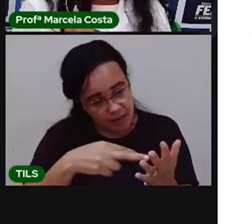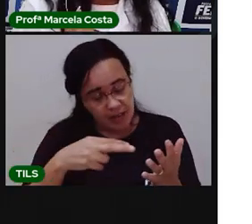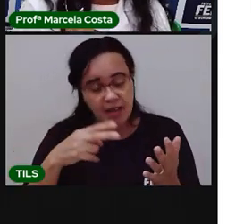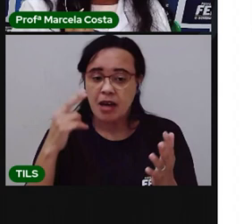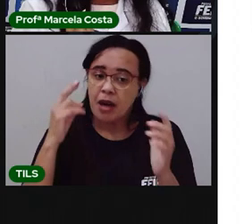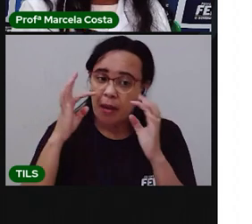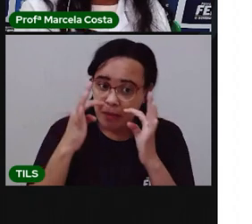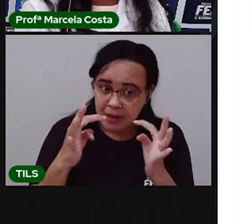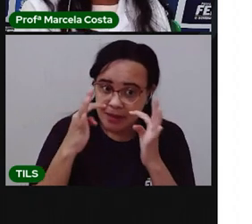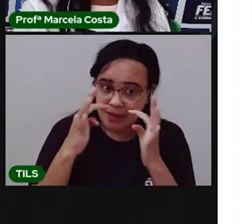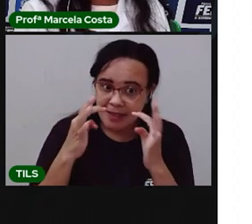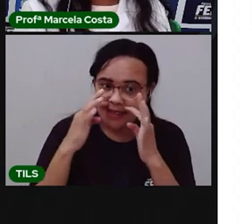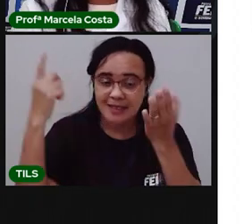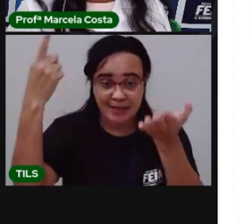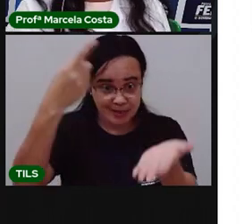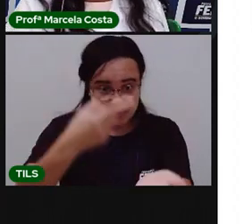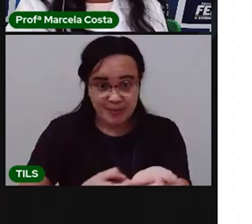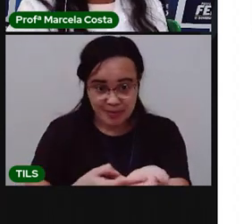Combinado?